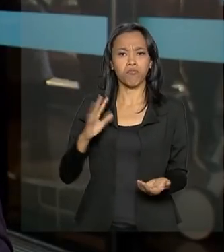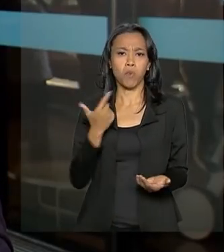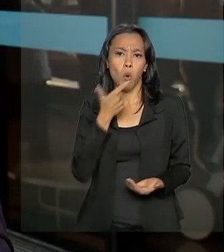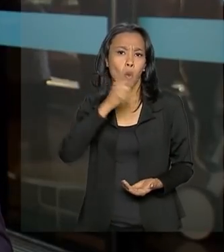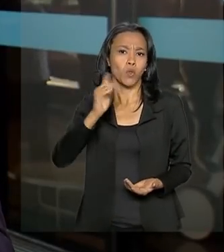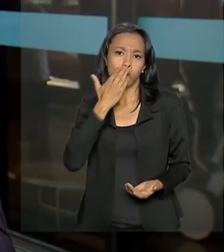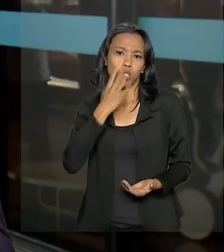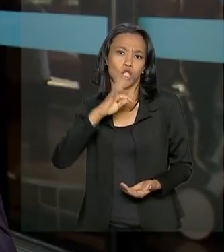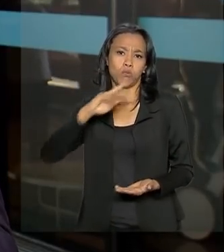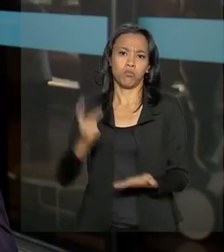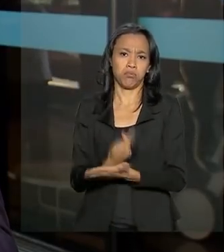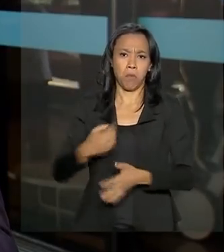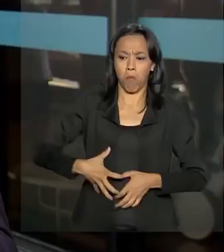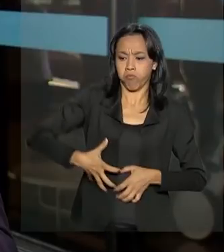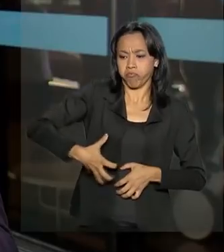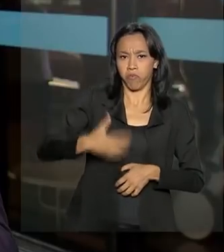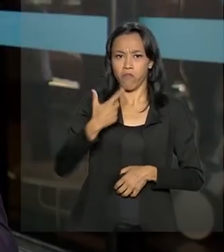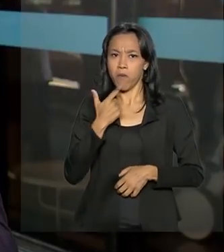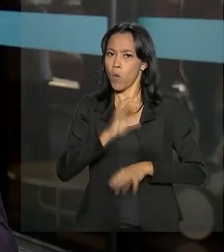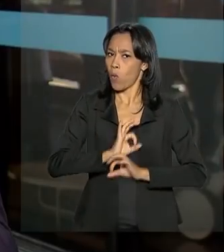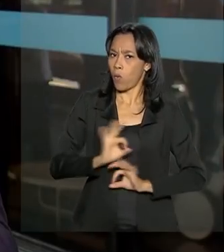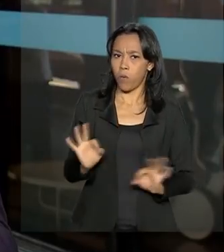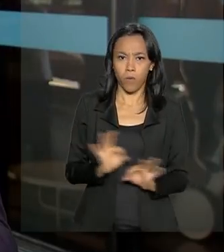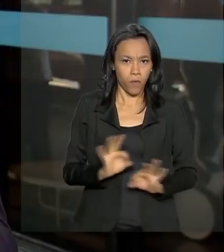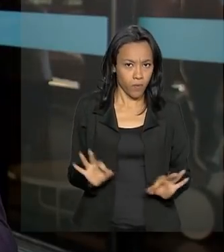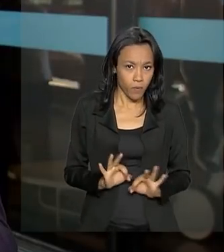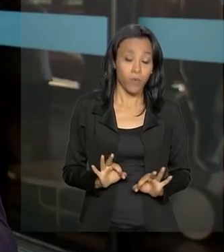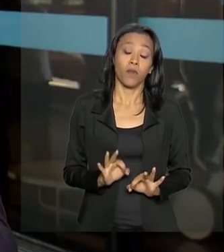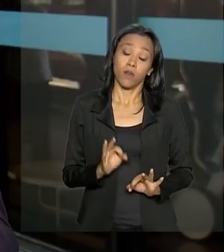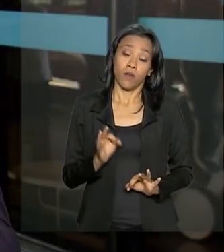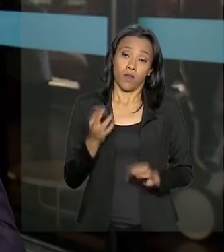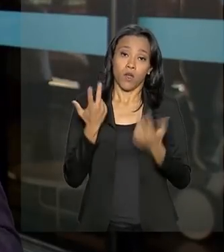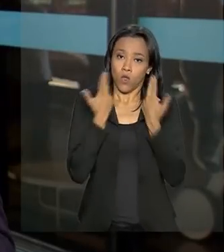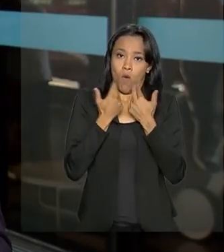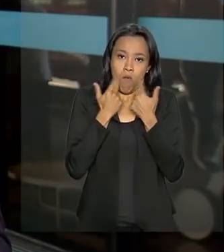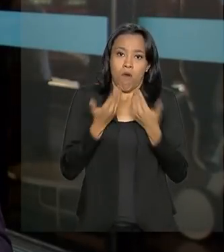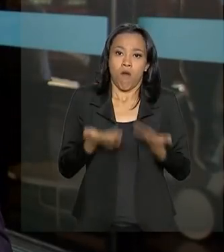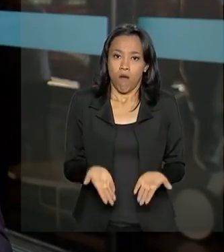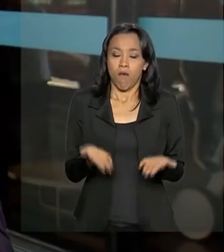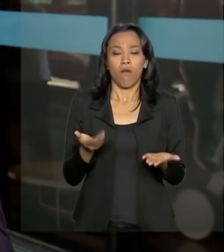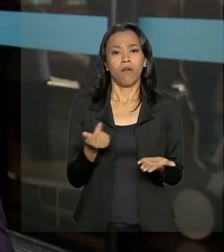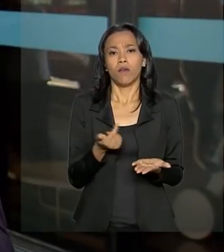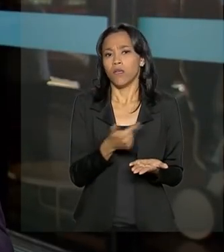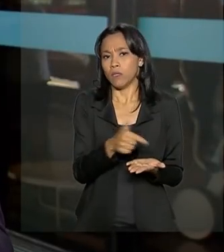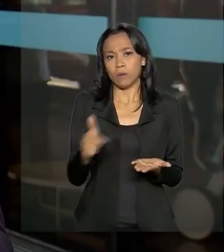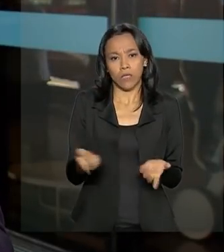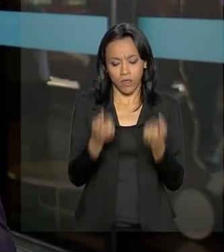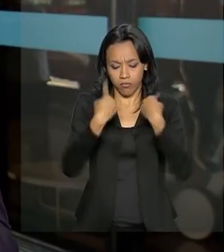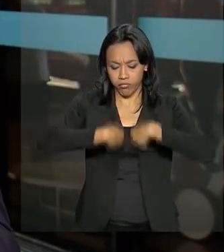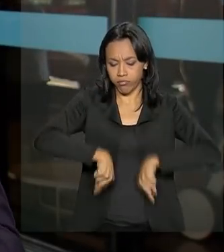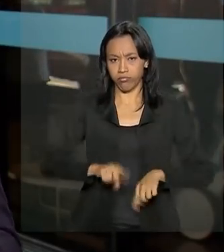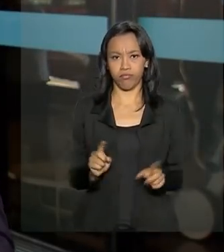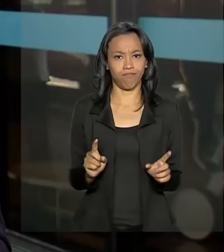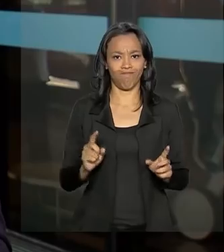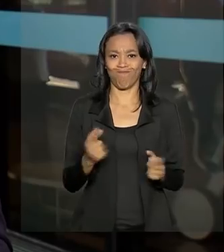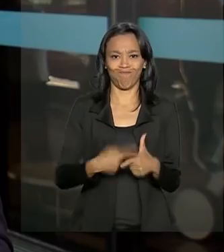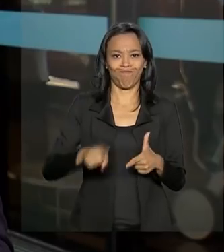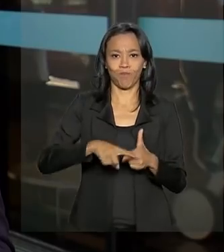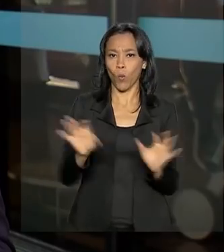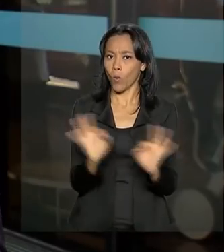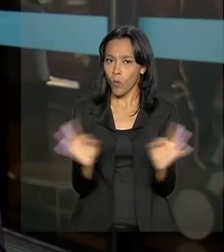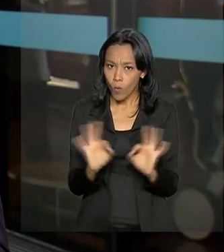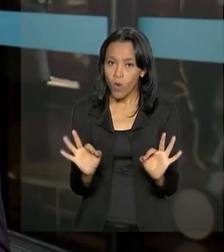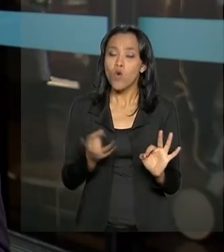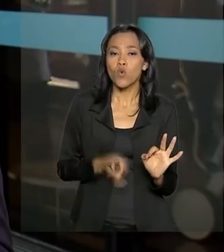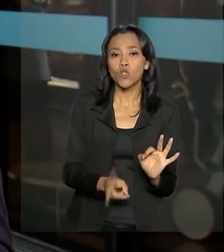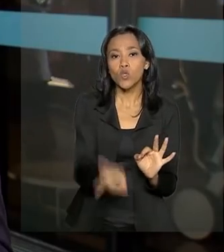tipo de infecção Os exames laboratoriais estão estáveis e não há disfunções orgânicas O presidente continua